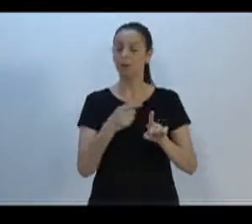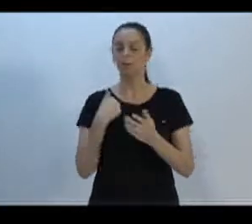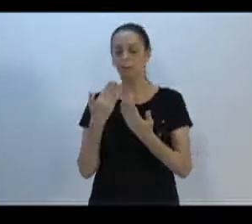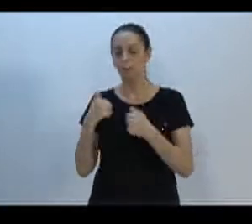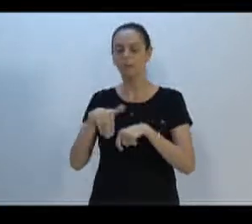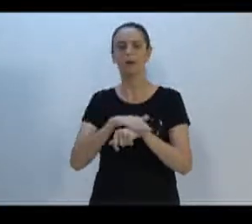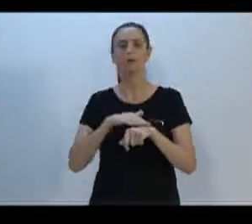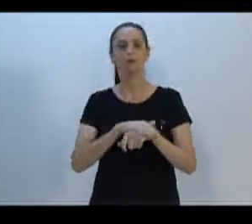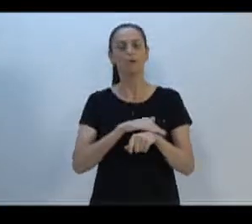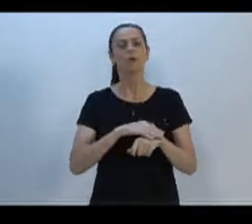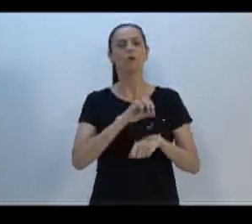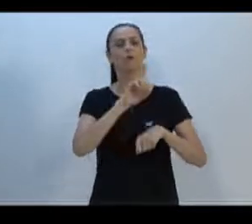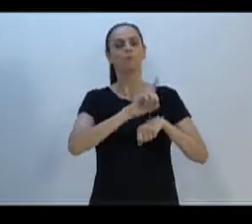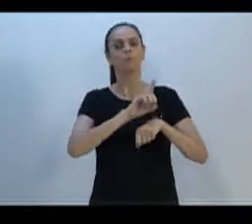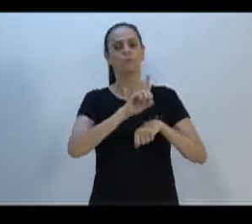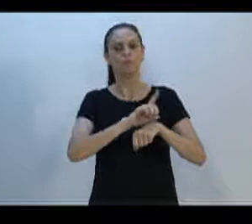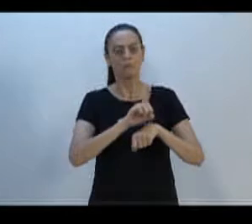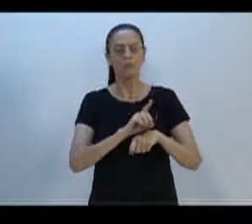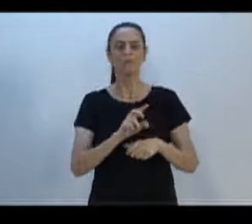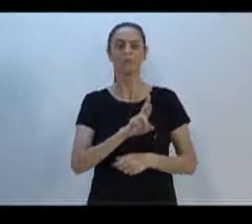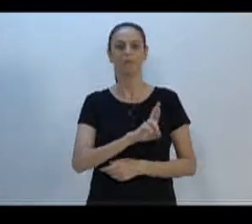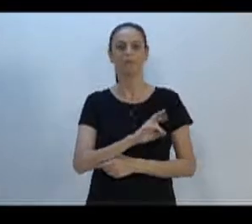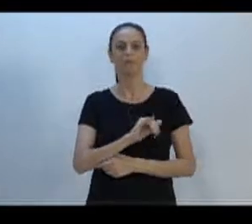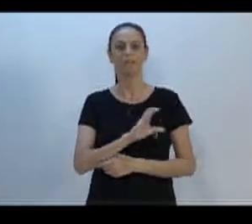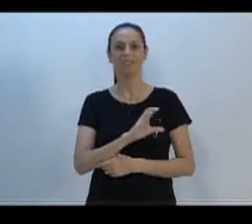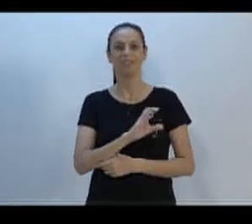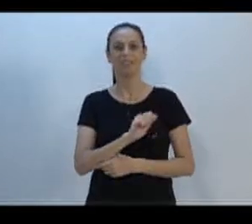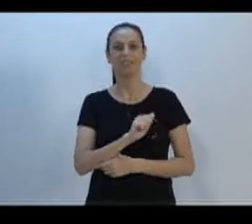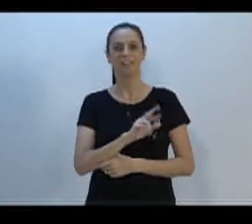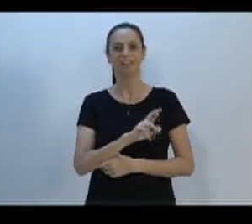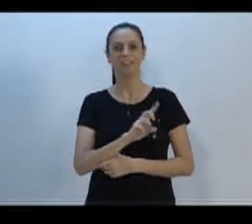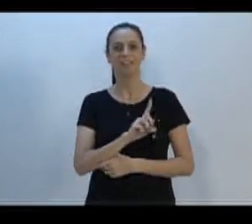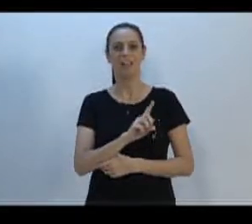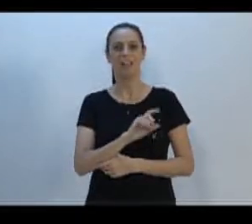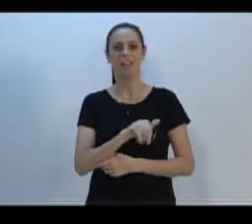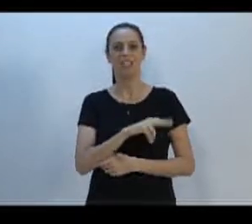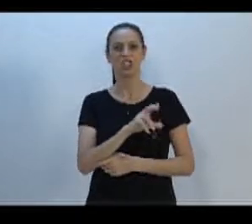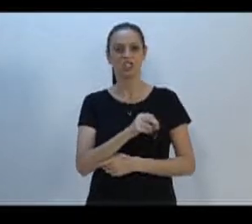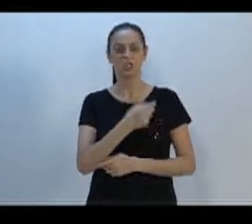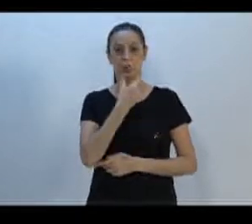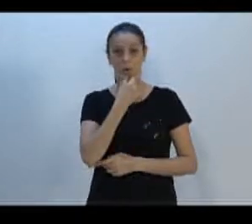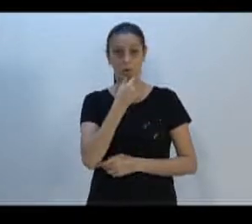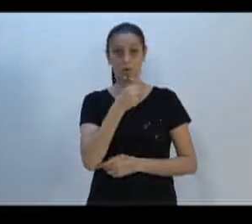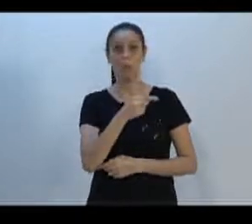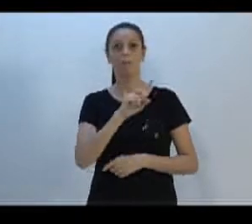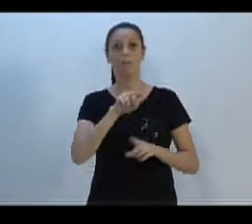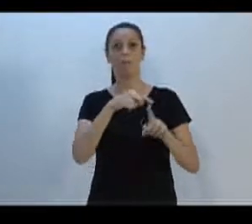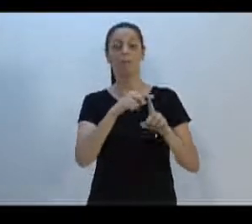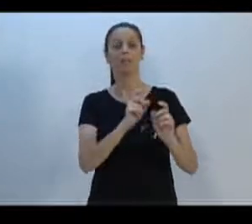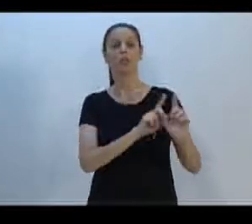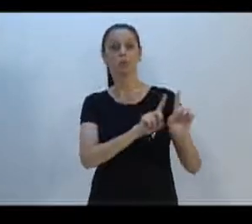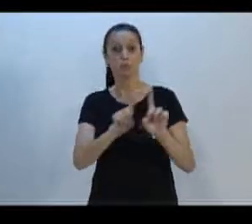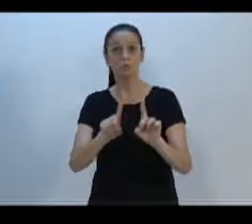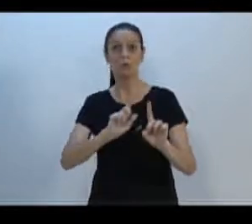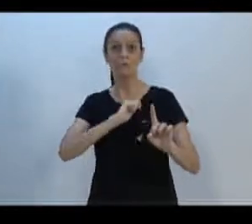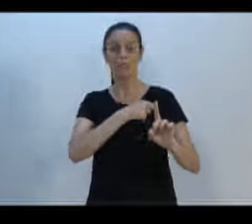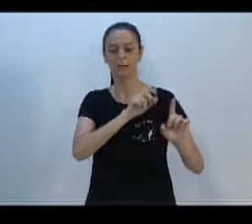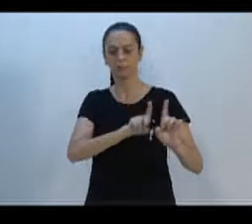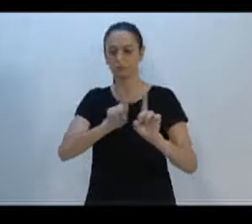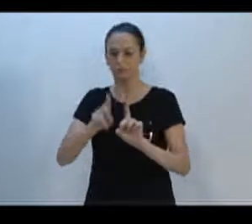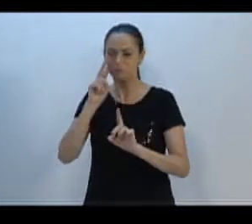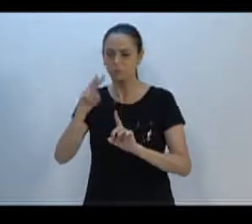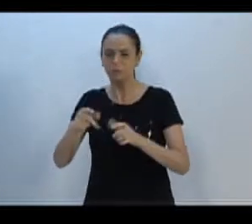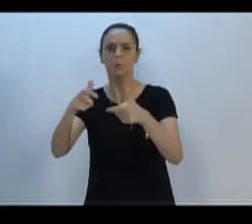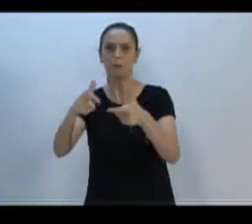diretor, Ricardinho, levei o diretor no local, levou o fiscal Bilal. E, segundo a